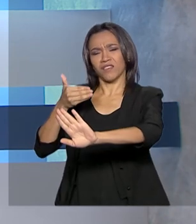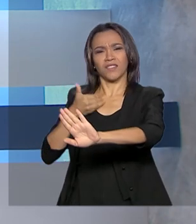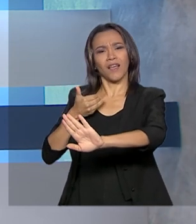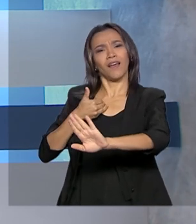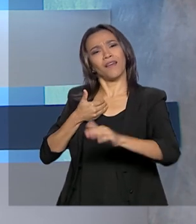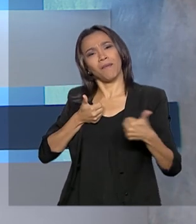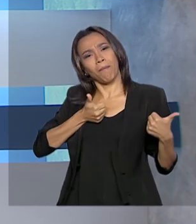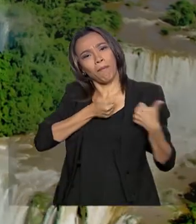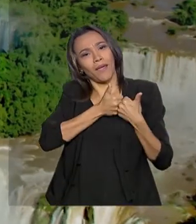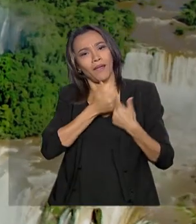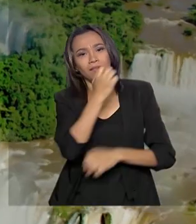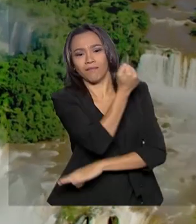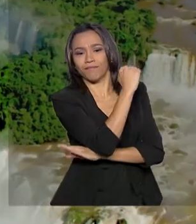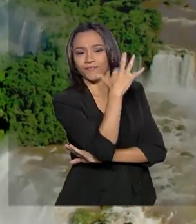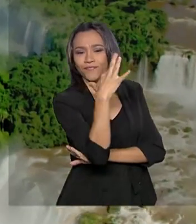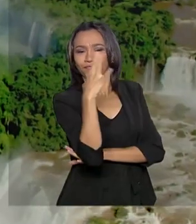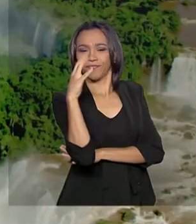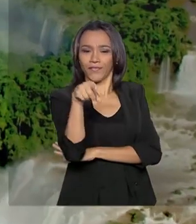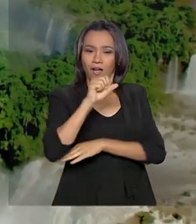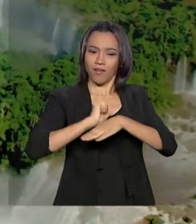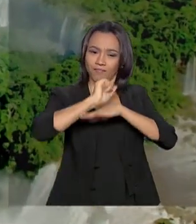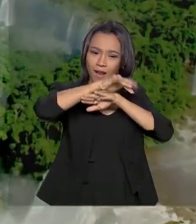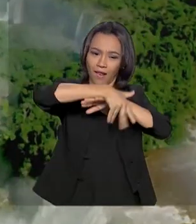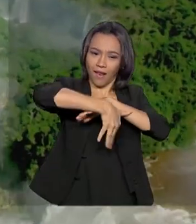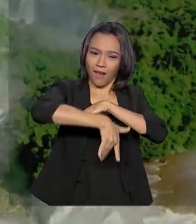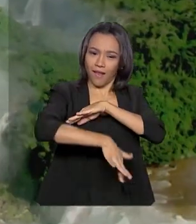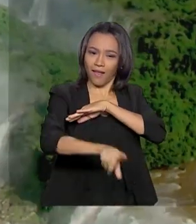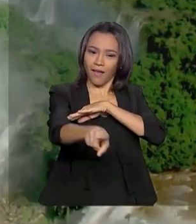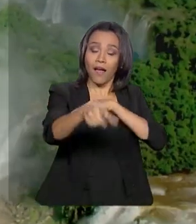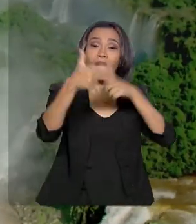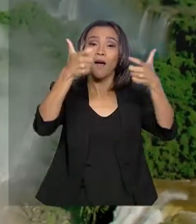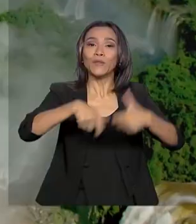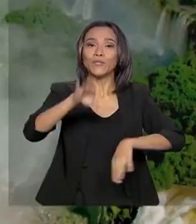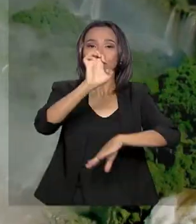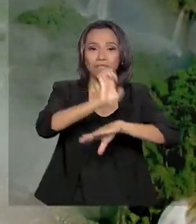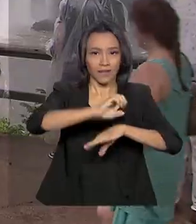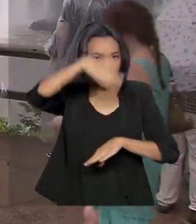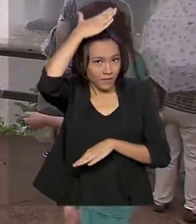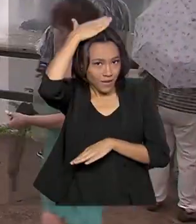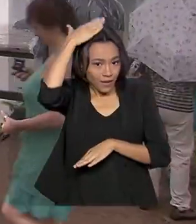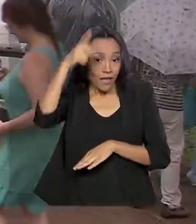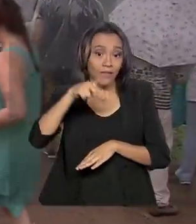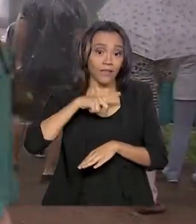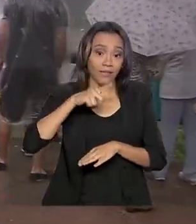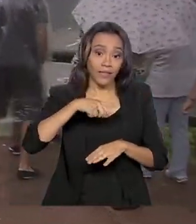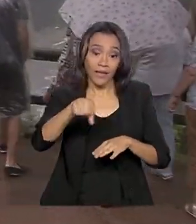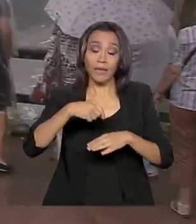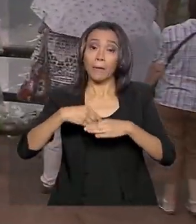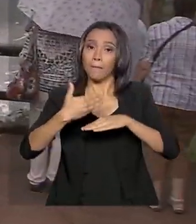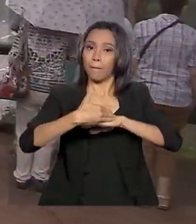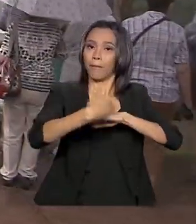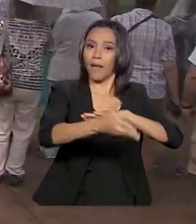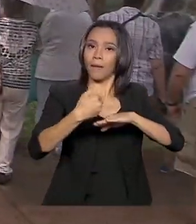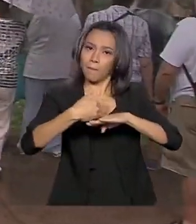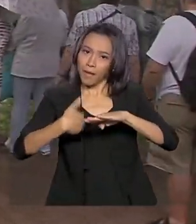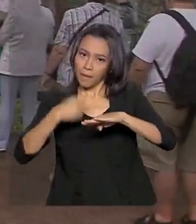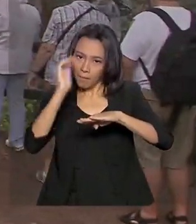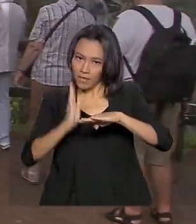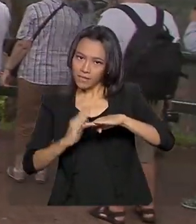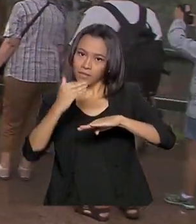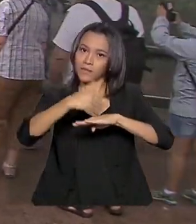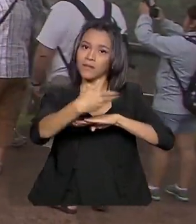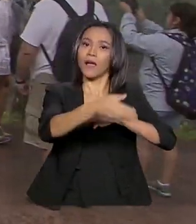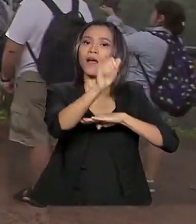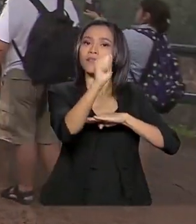natureza. O Parque Nacional do Iguaçu, por exemplo, no Paraná, que abriga as cataratas na divisa do Brasil com Argentina e Paraguai,